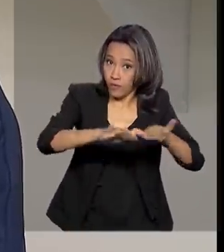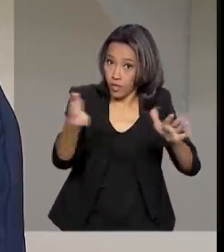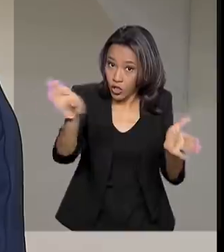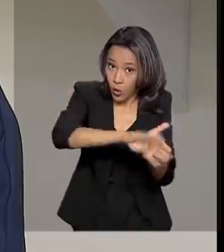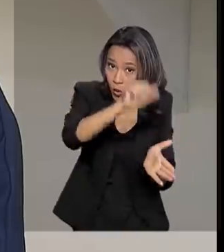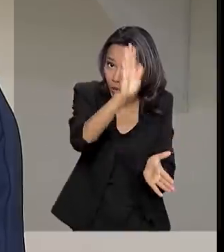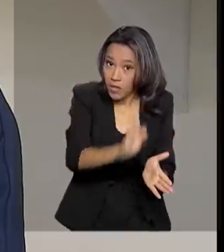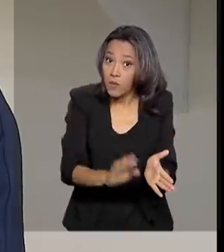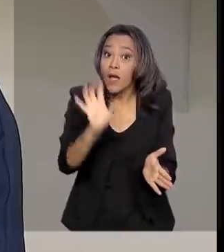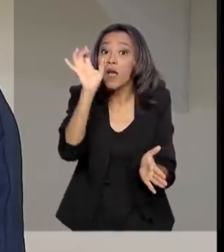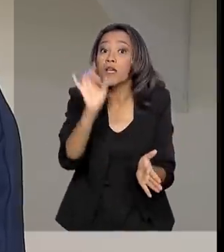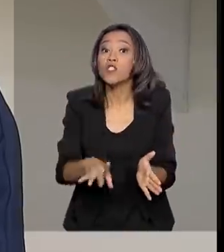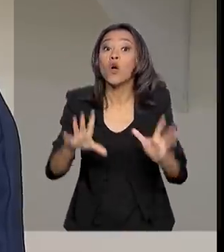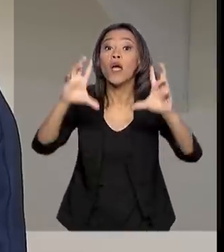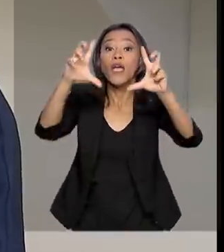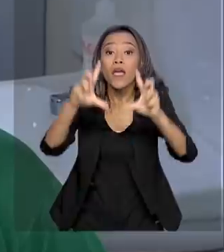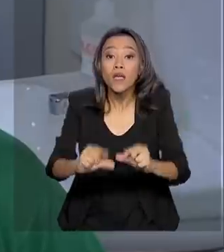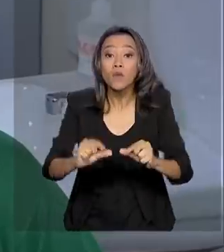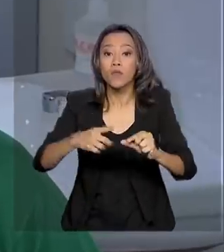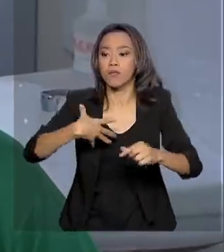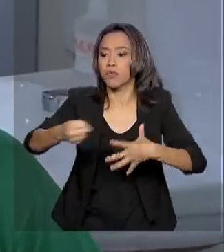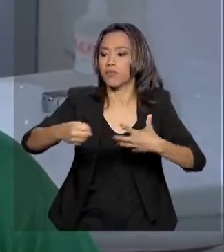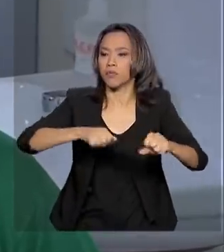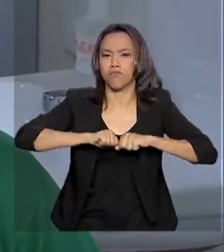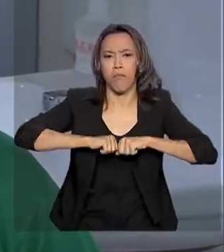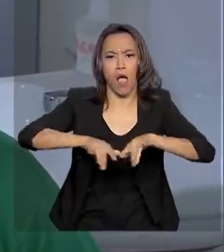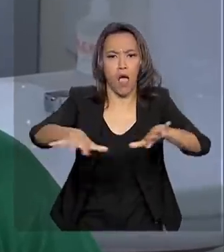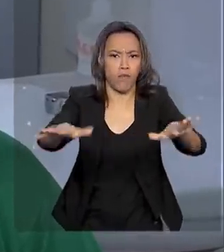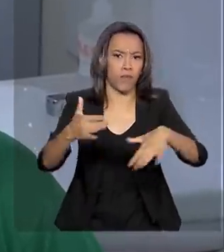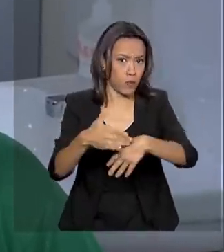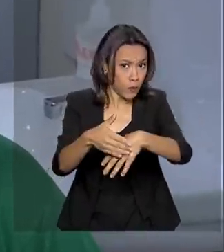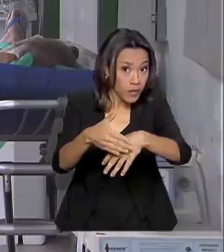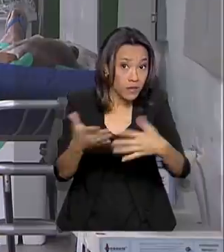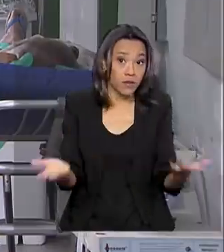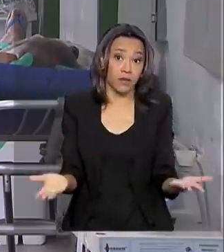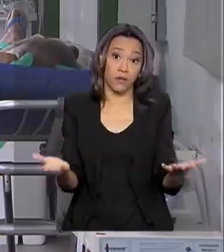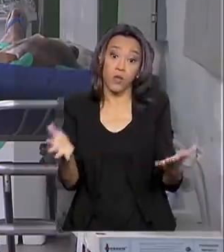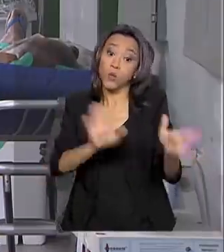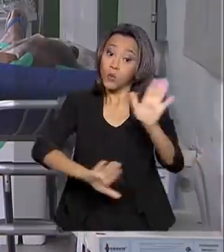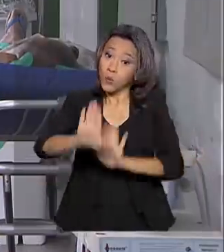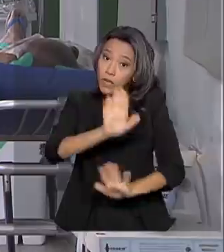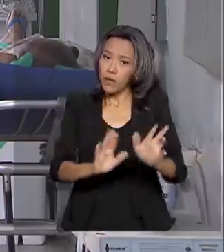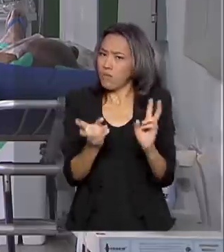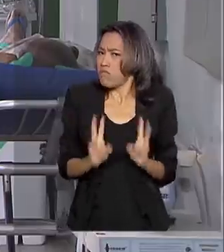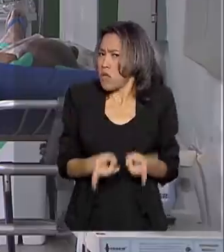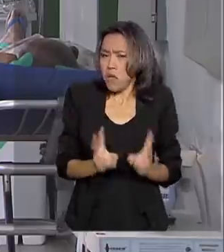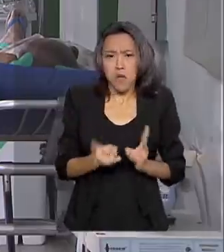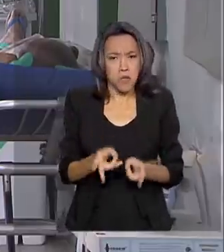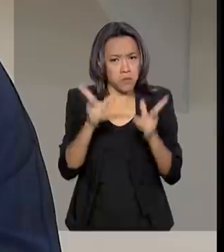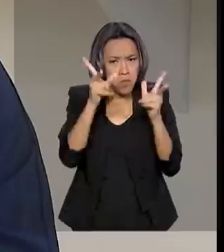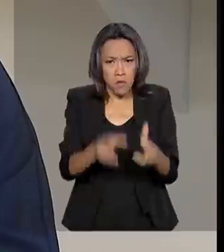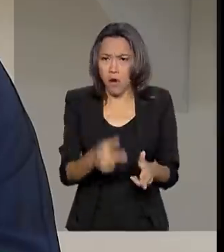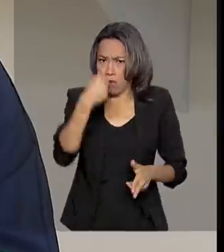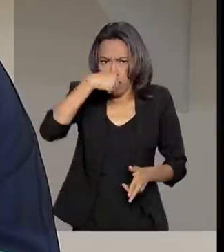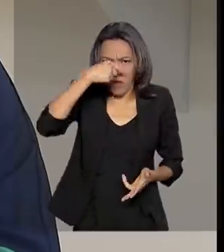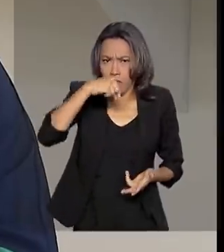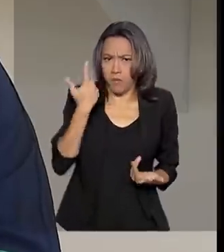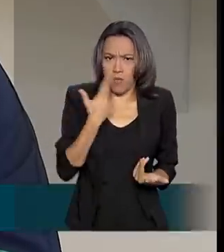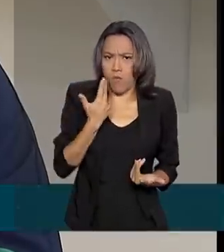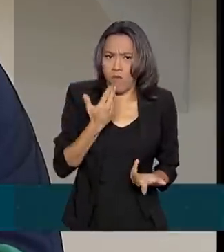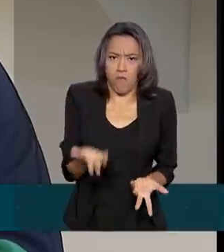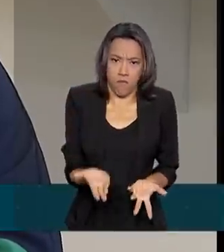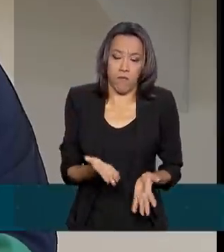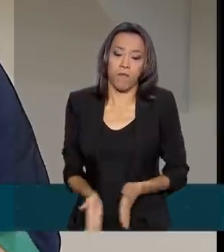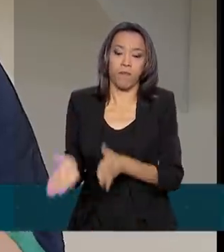minimizar a transmissão da doença. Os cuidados a serem tomados são os mesmos que para uma gripe comum. A gente pode ter um